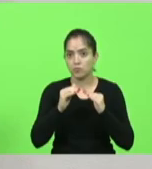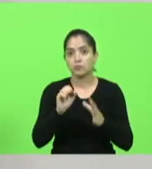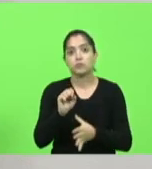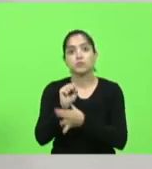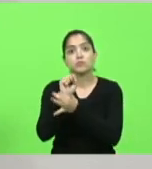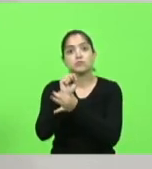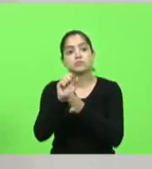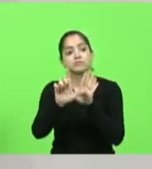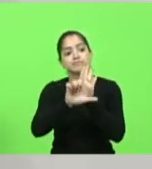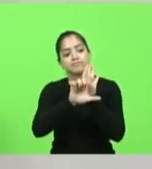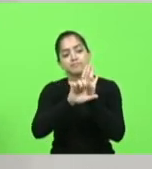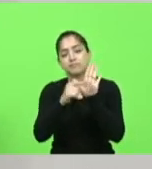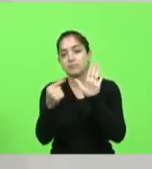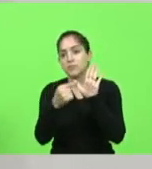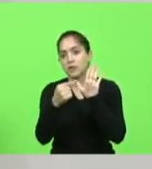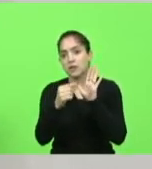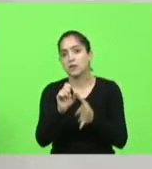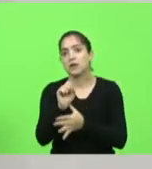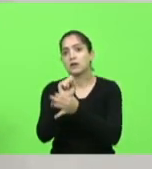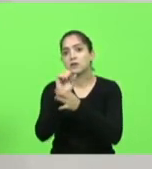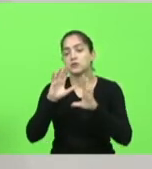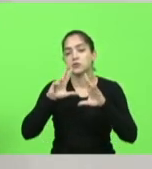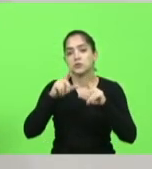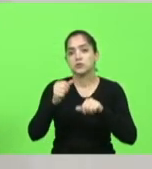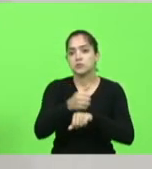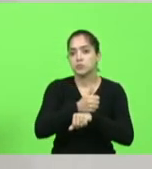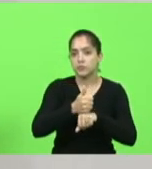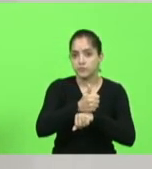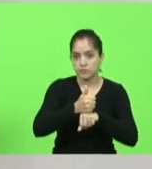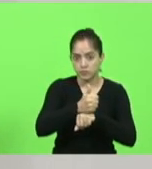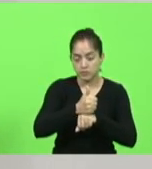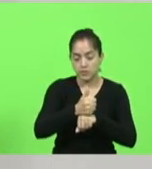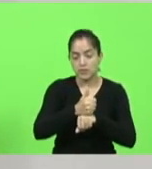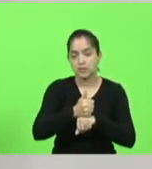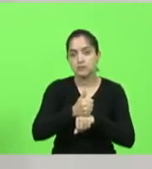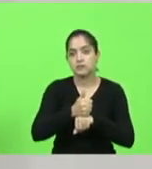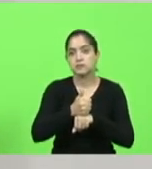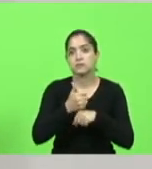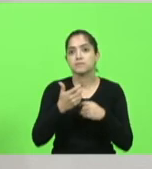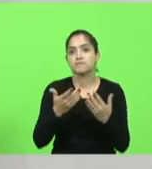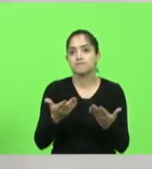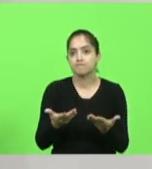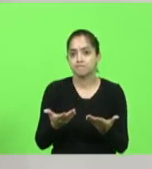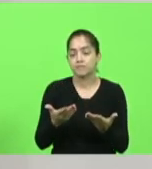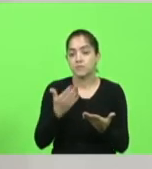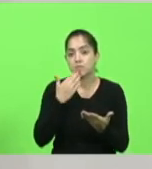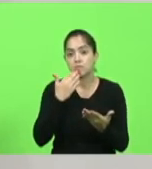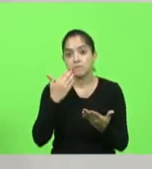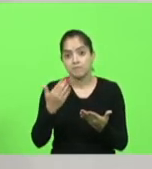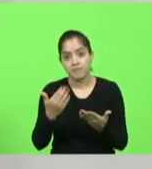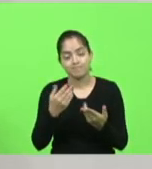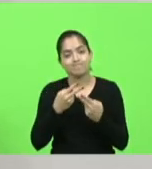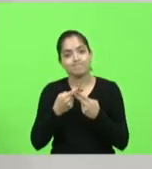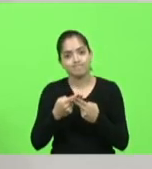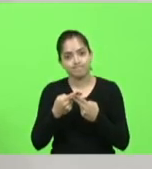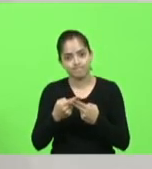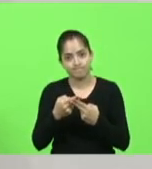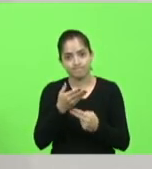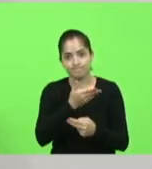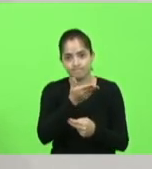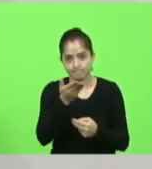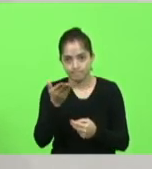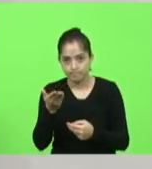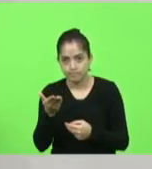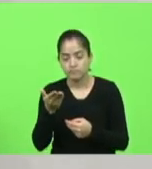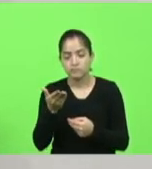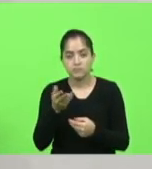que a lei garante a todos os profissionais da segurança pública. Peço um pouco de paciência para a